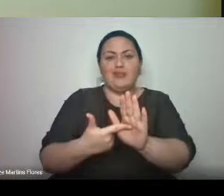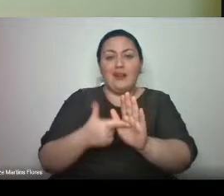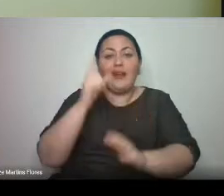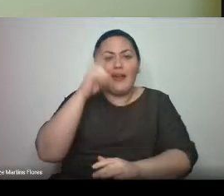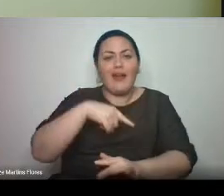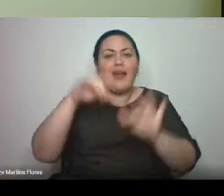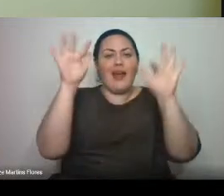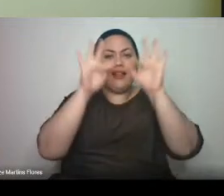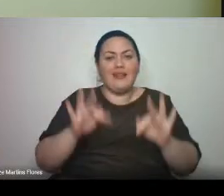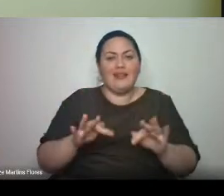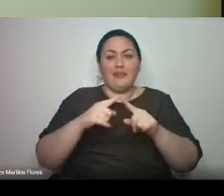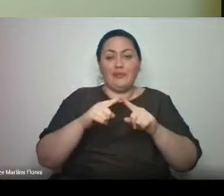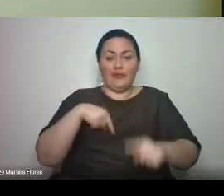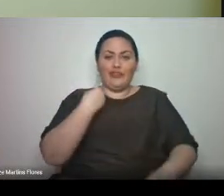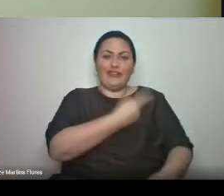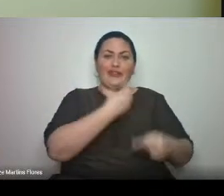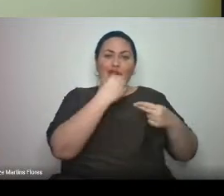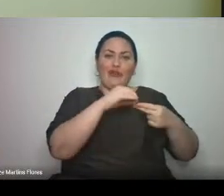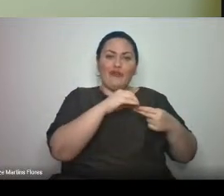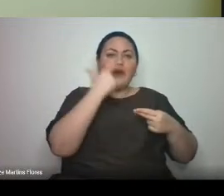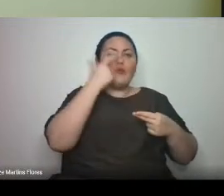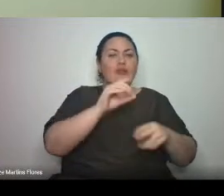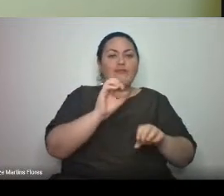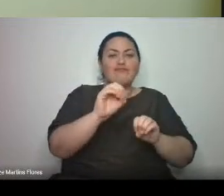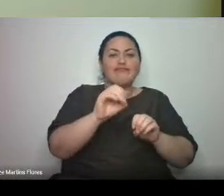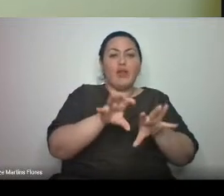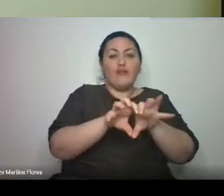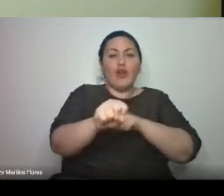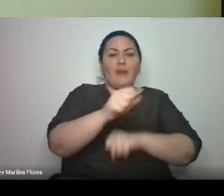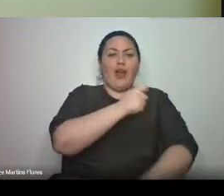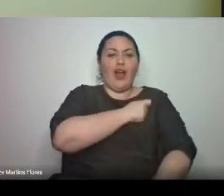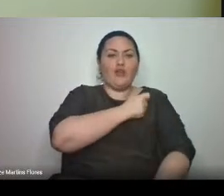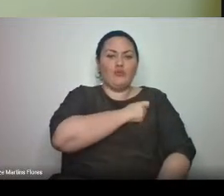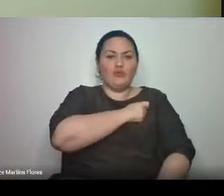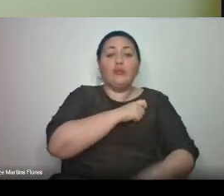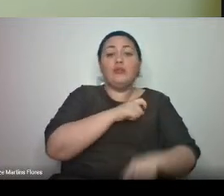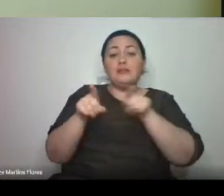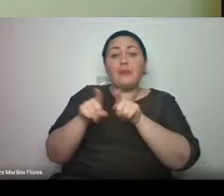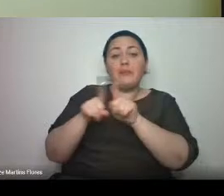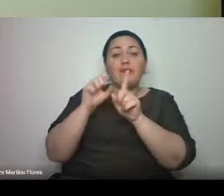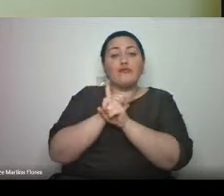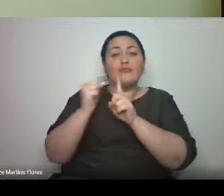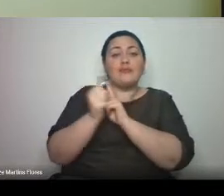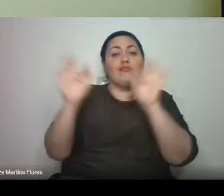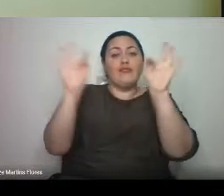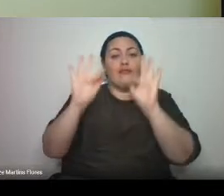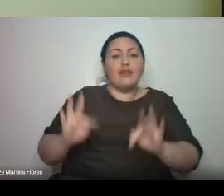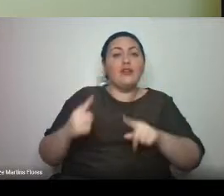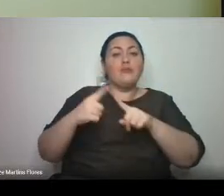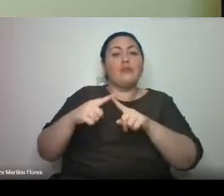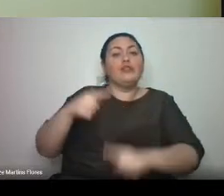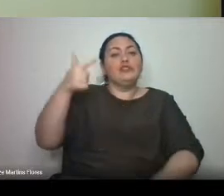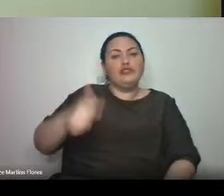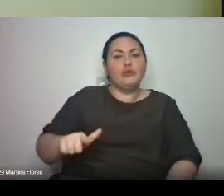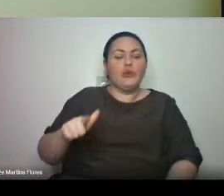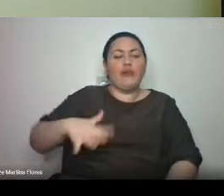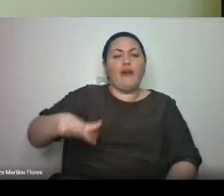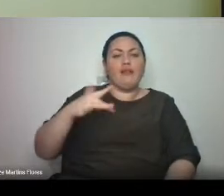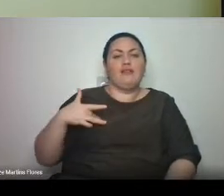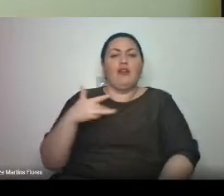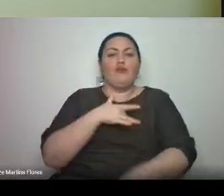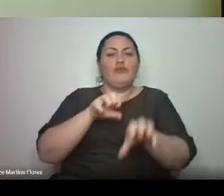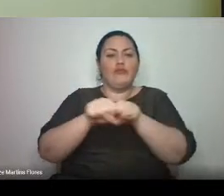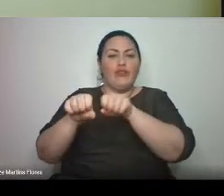formamos mais nós somos. É uma alegria para a sociedade, porque recebe profissionais da área da saúde. E posso dizer, particularmente, no caso da gestão, que a gente viu